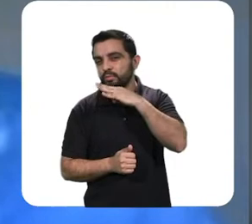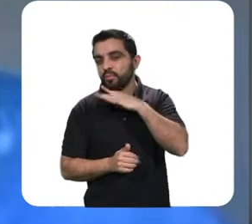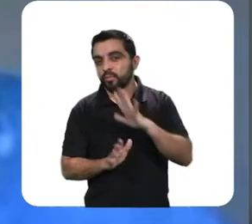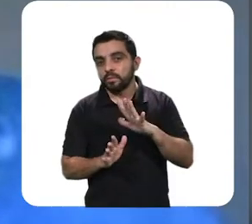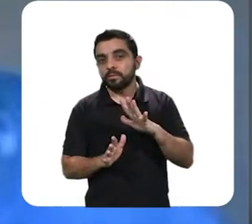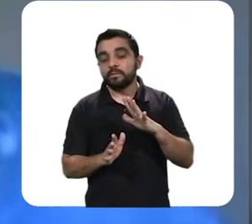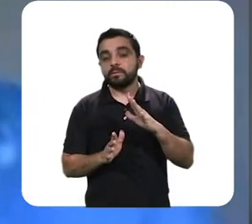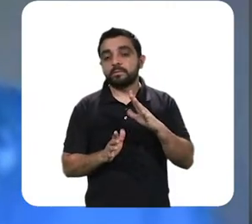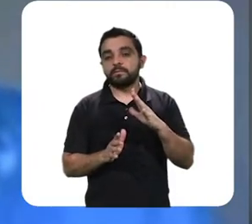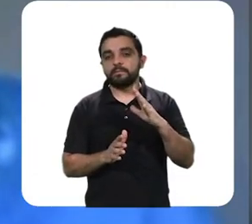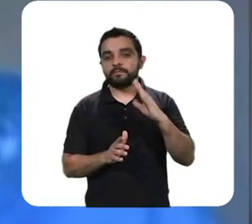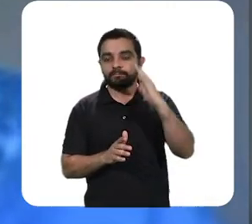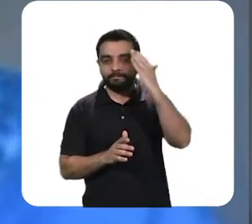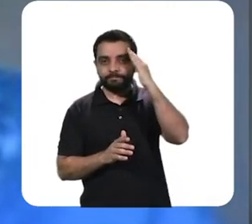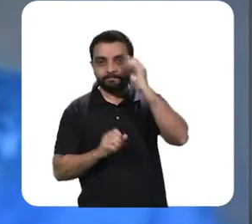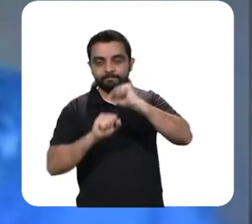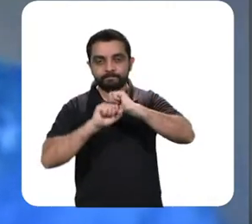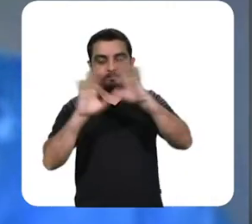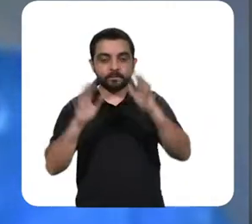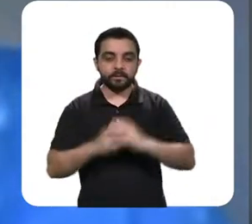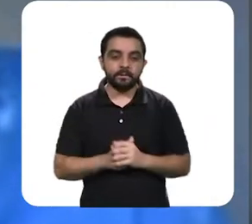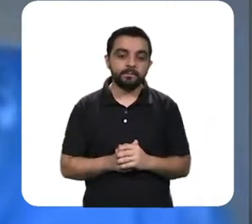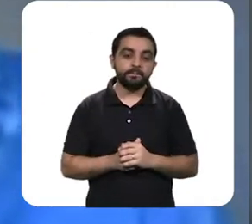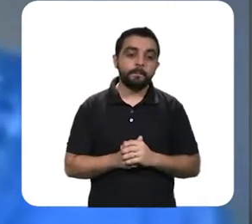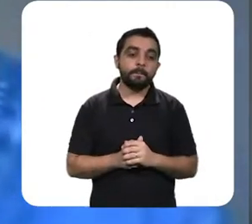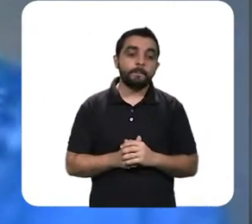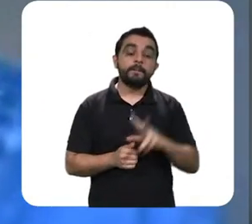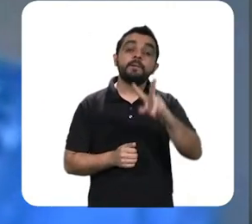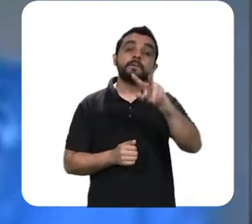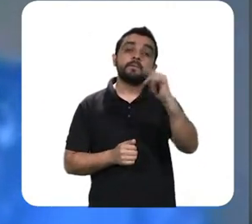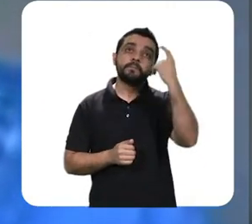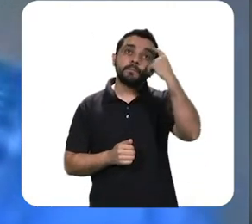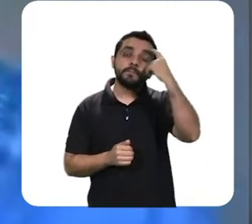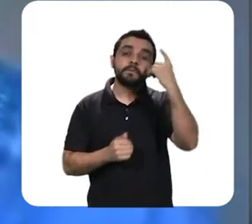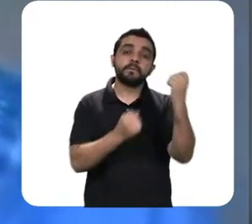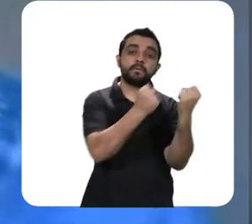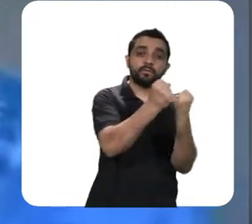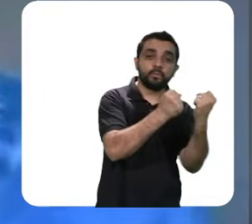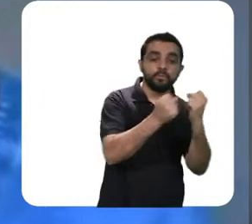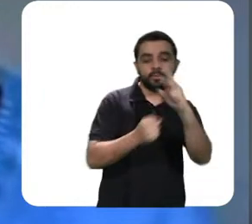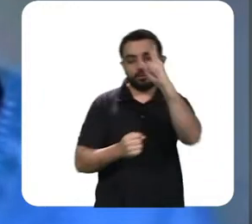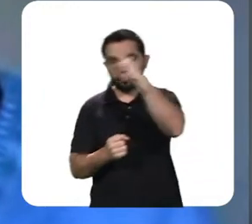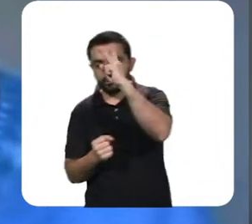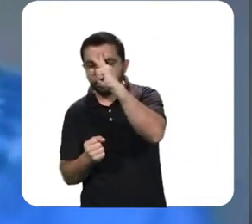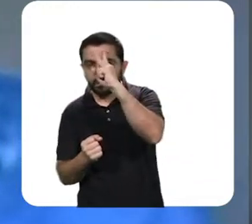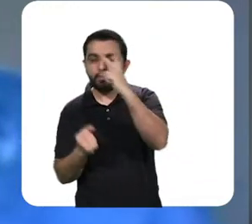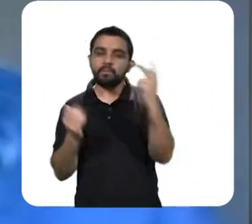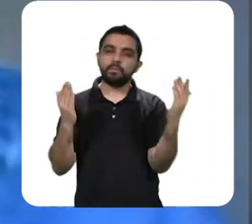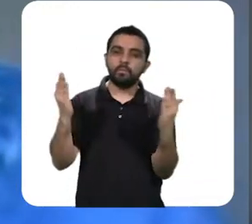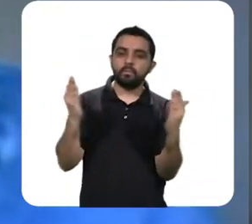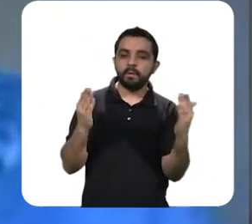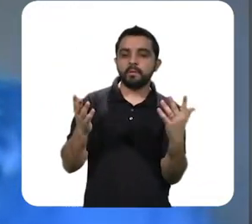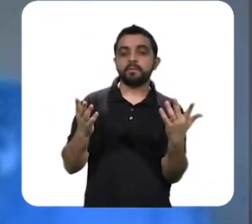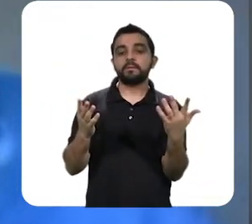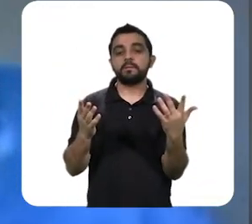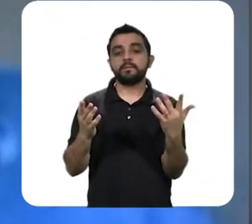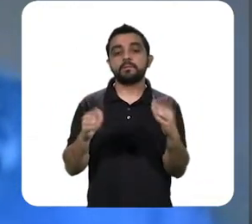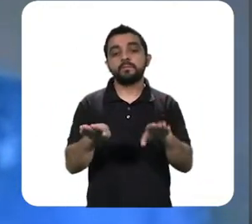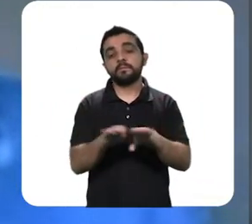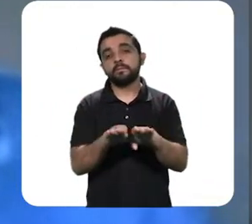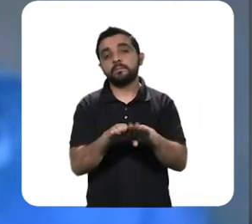Então, inicialmente, gostaria de jogar a palavra para o professor de rede da economia, ou o professor Basílio, ou o professor CIC,